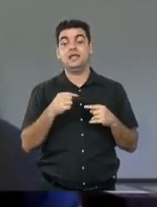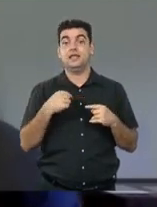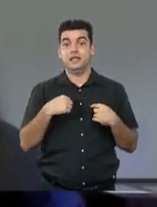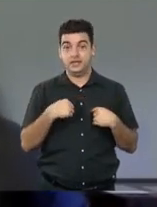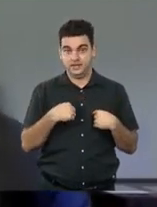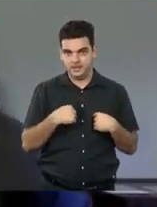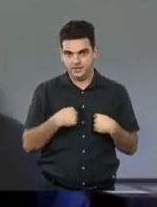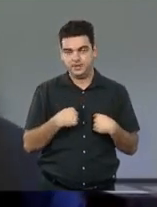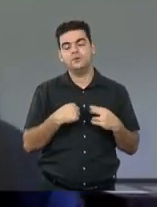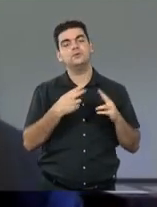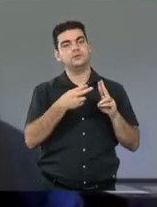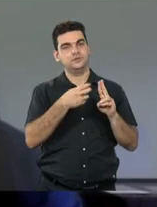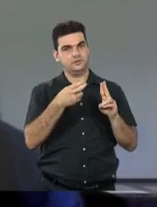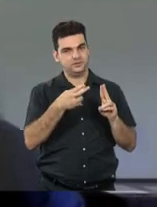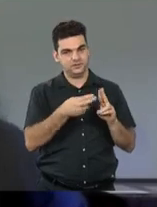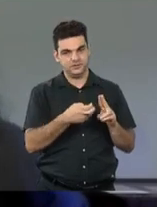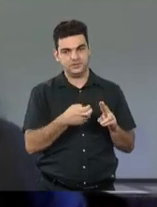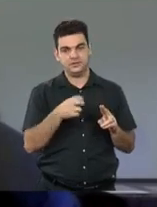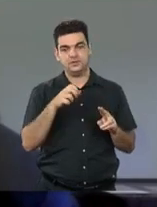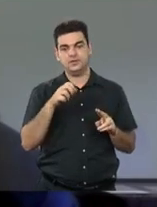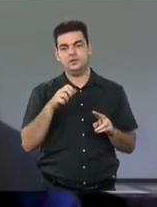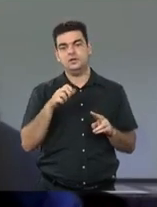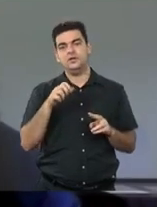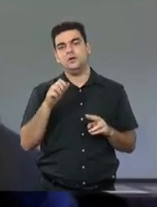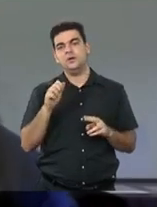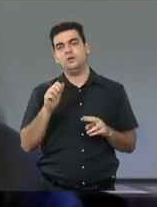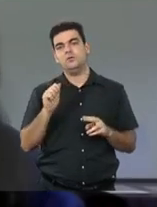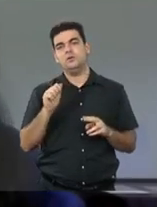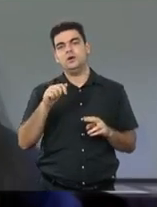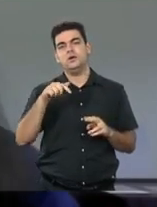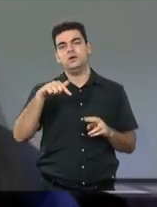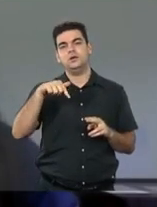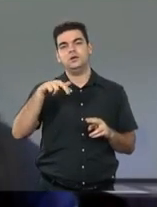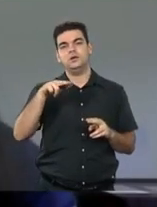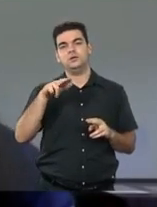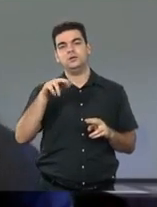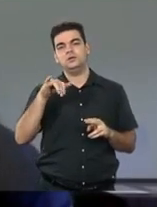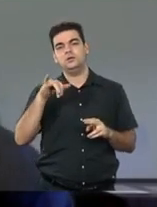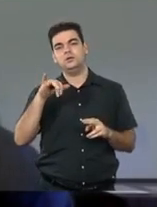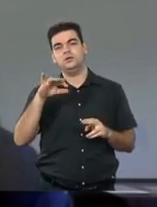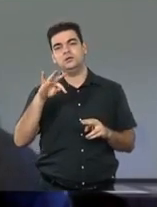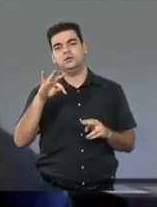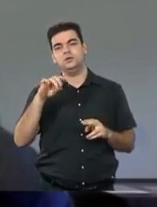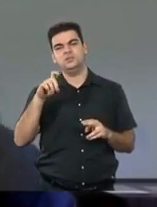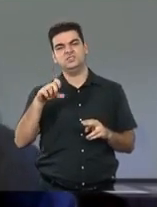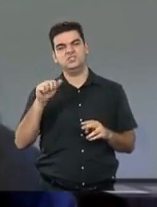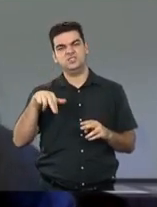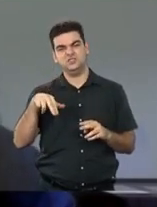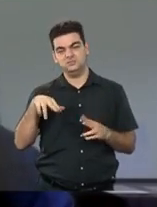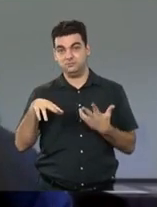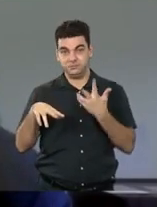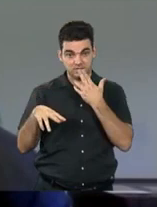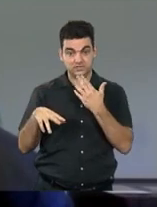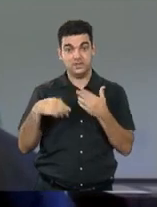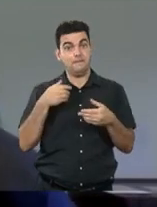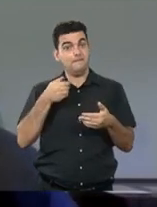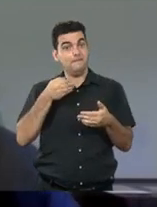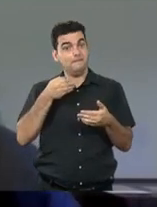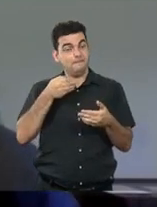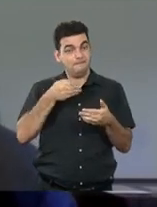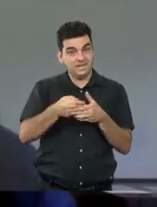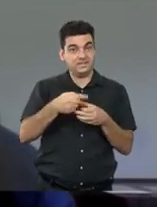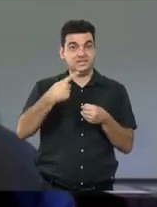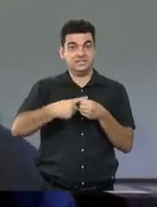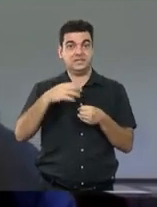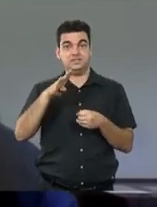sou de uma comunidade indígena, Wapchan, que é próximo da cidade, da capital Boa Vista. A minha